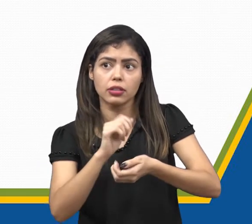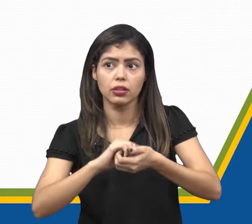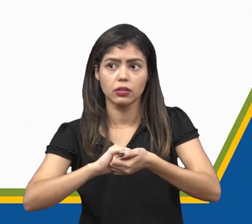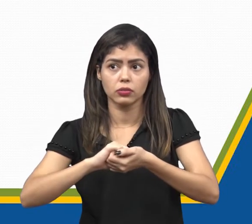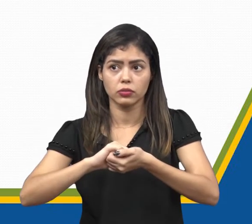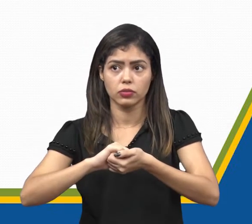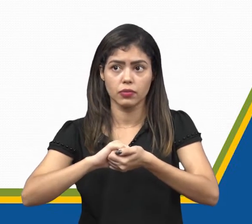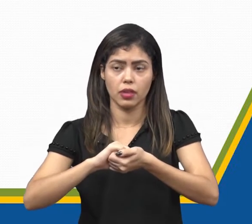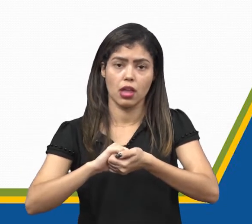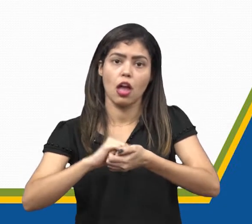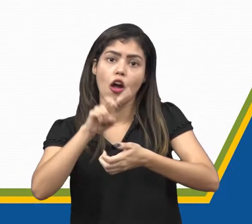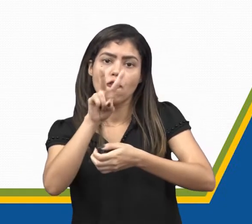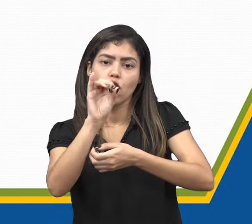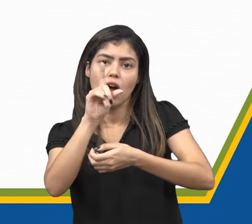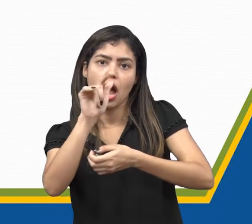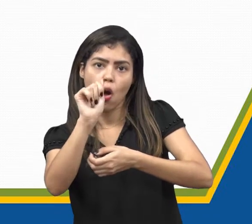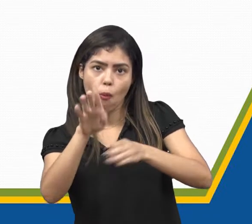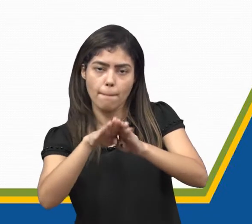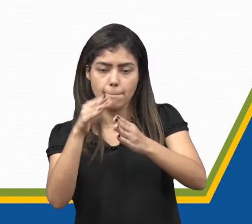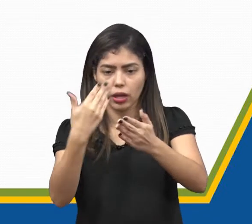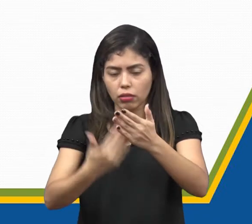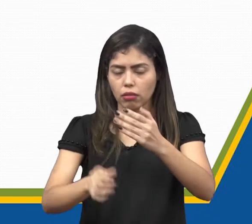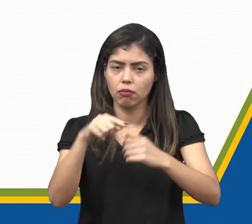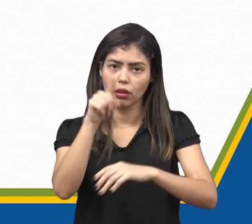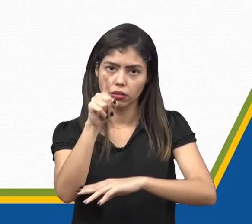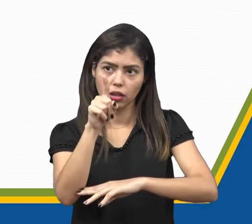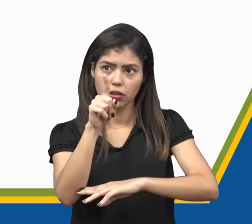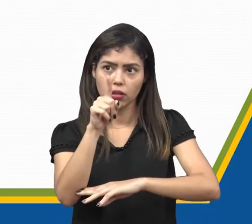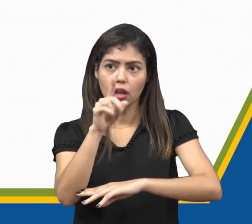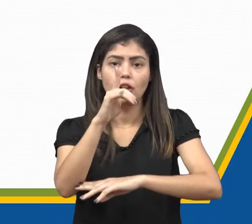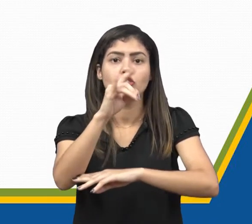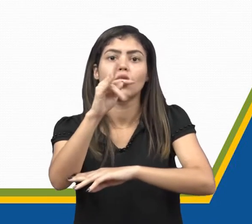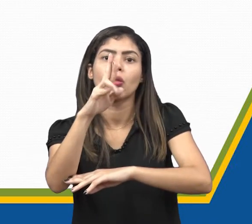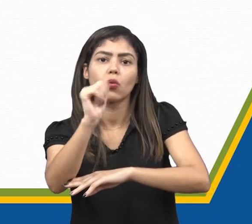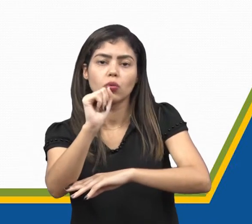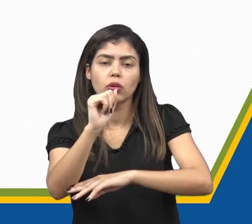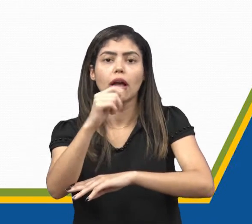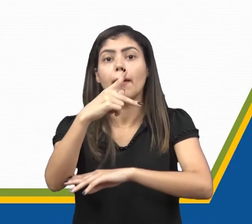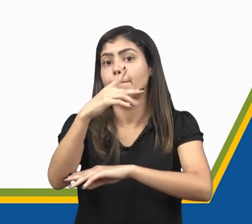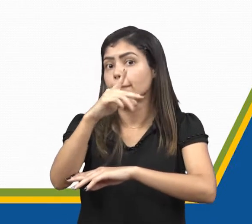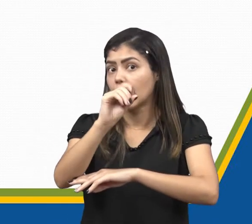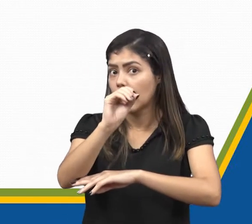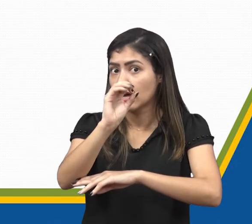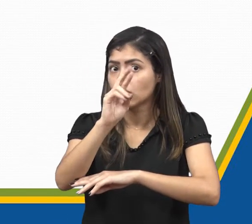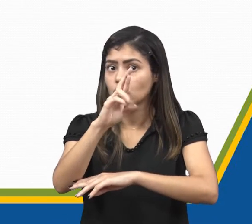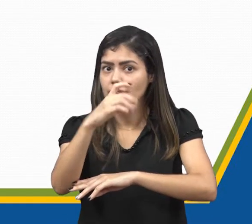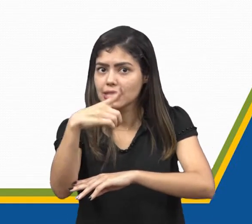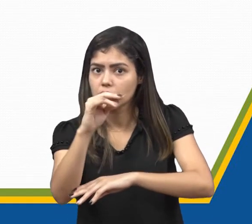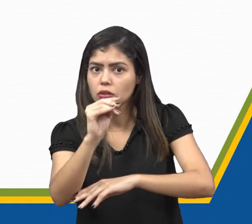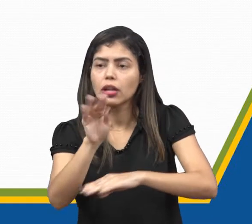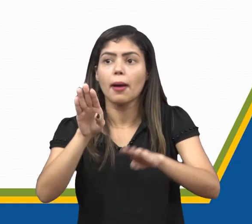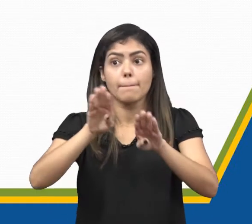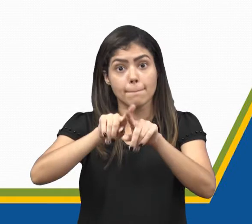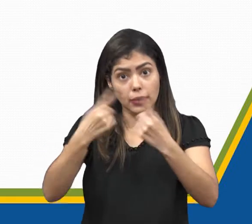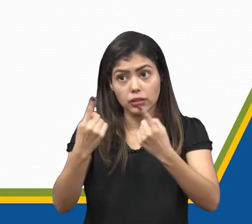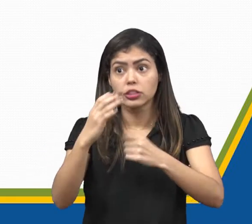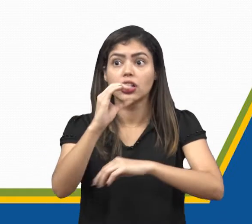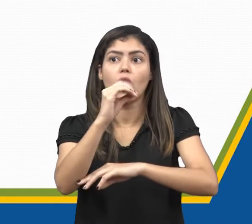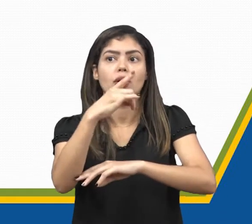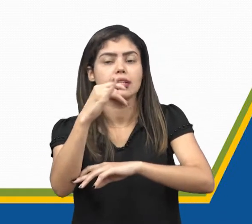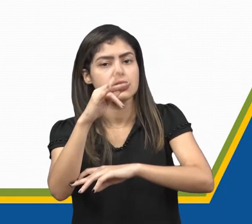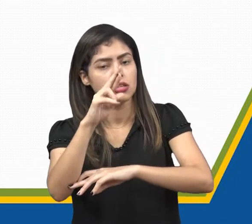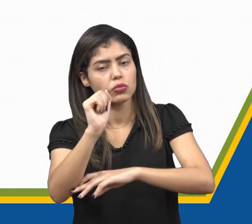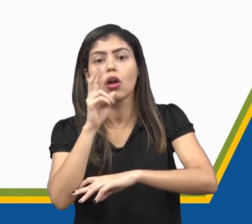Essas vogais perderam o acento após ditongo nas paroxítonas. No entanto, nas oxítonas, elas